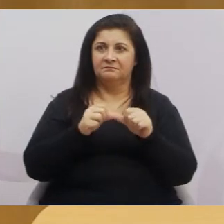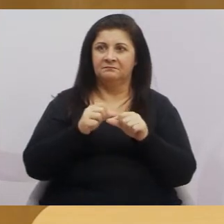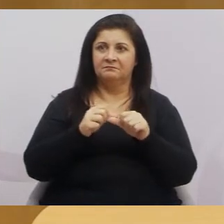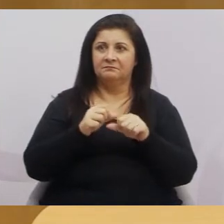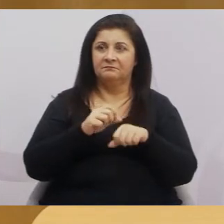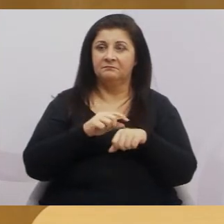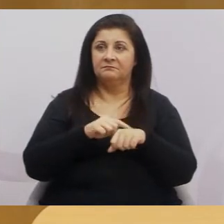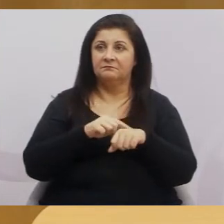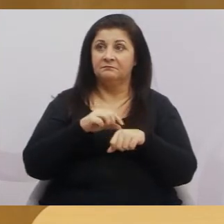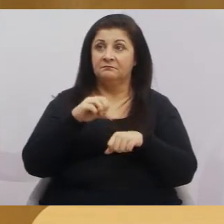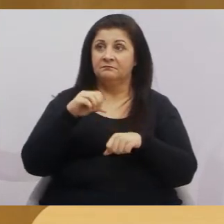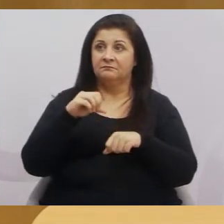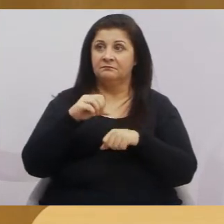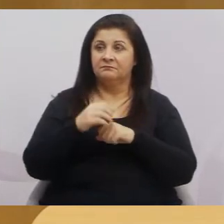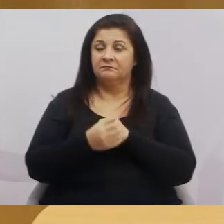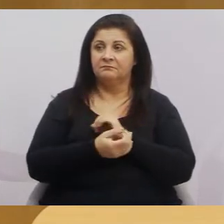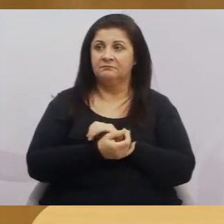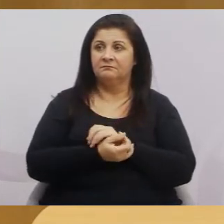Não tem problema nenhum.